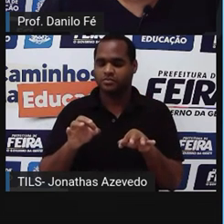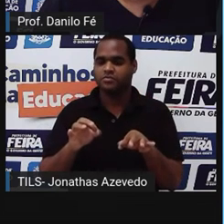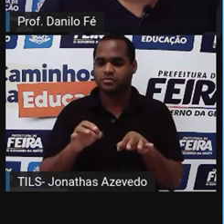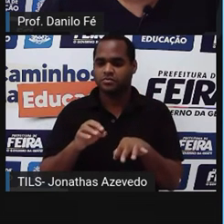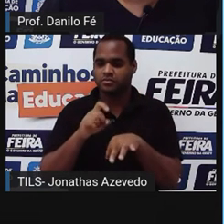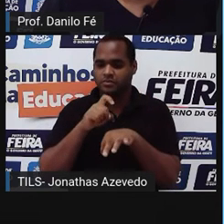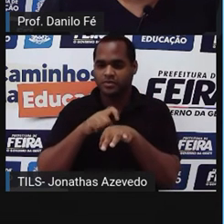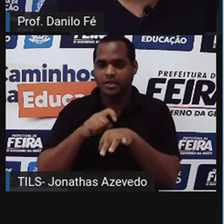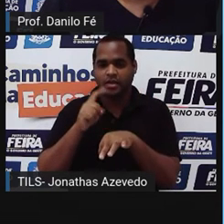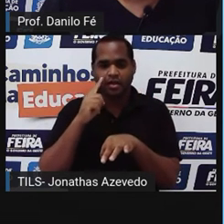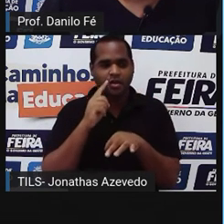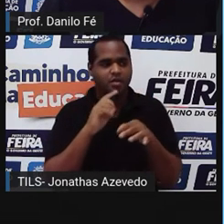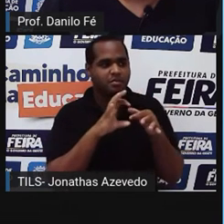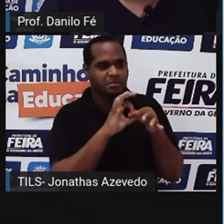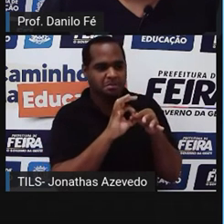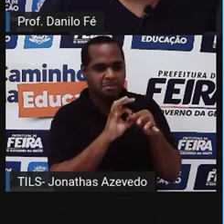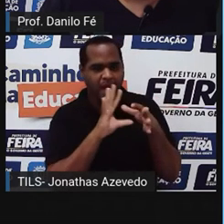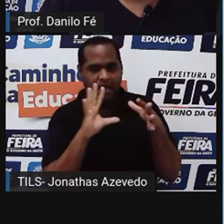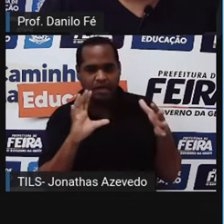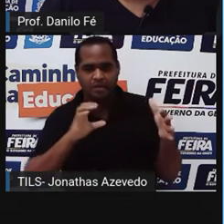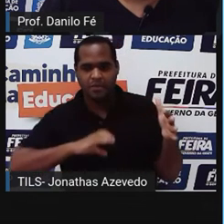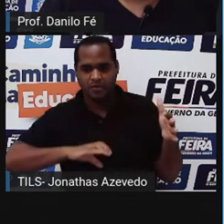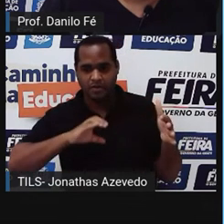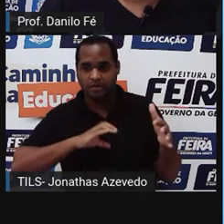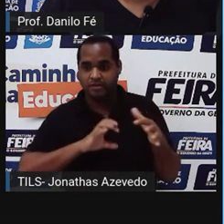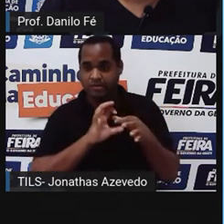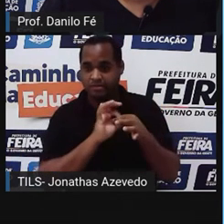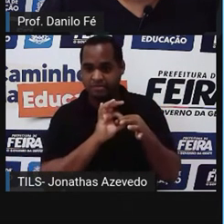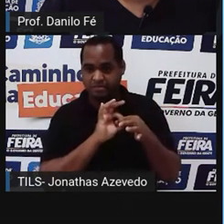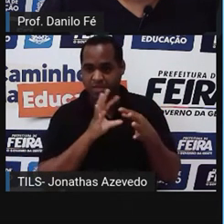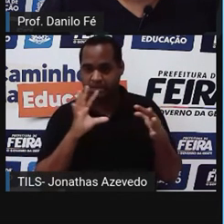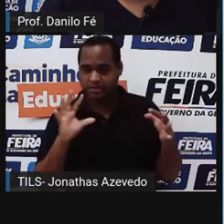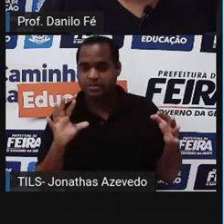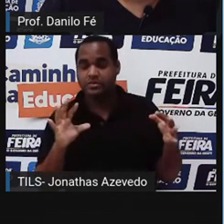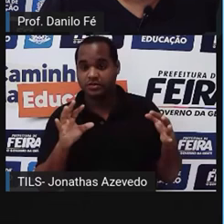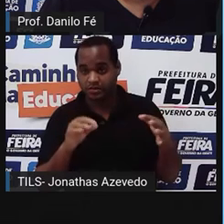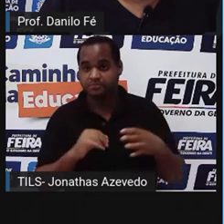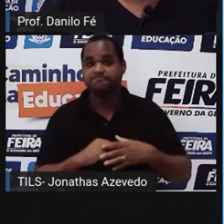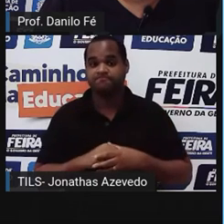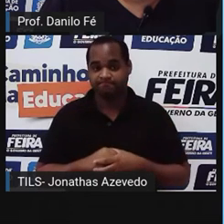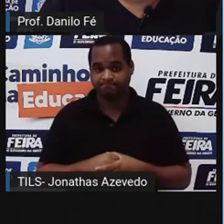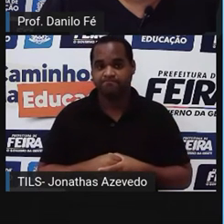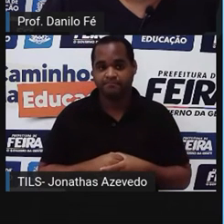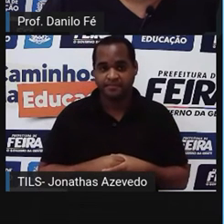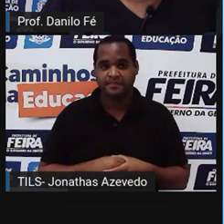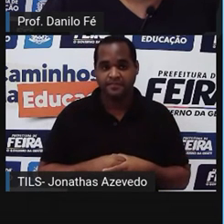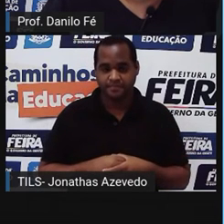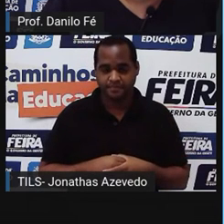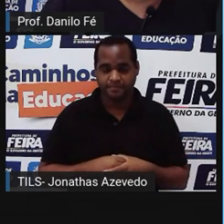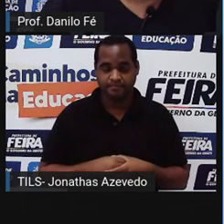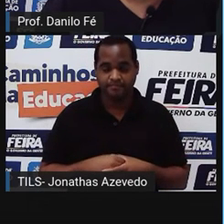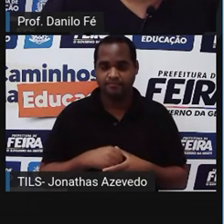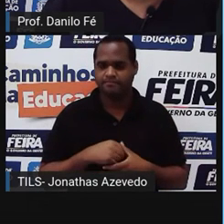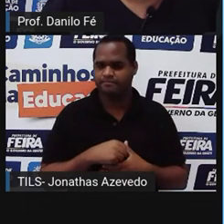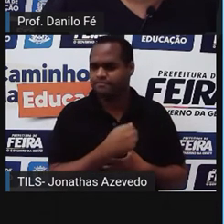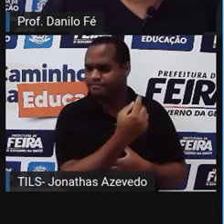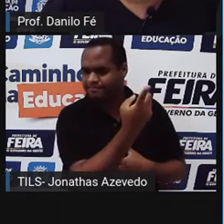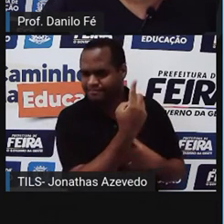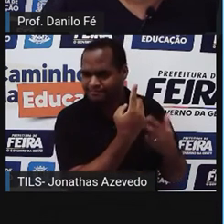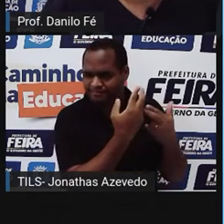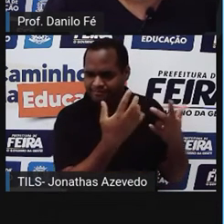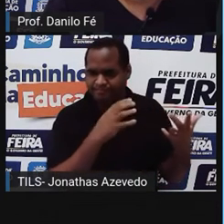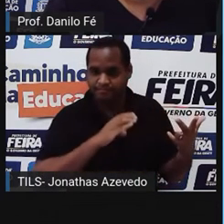romper com Portugal. E ele, diante da ordem que recebeu dos